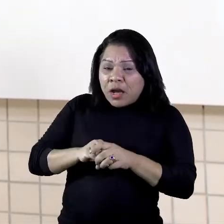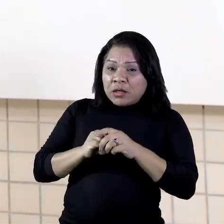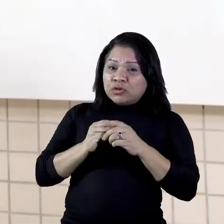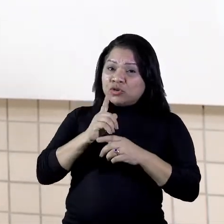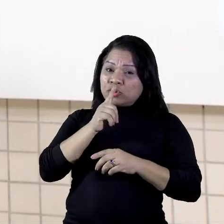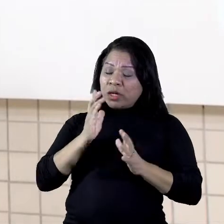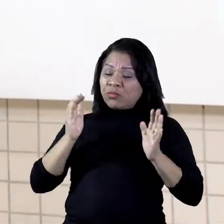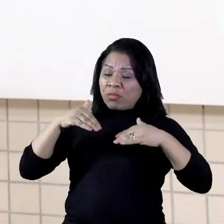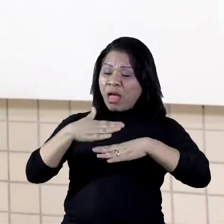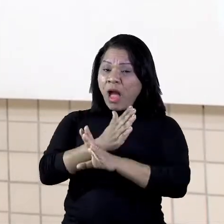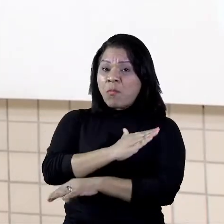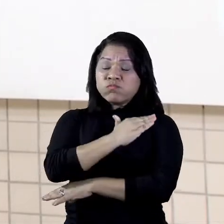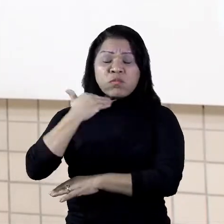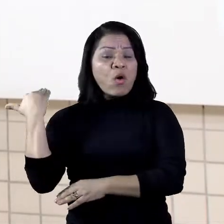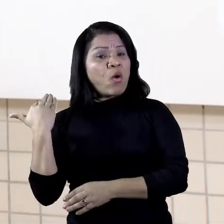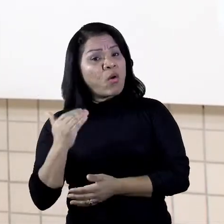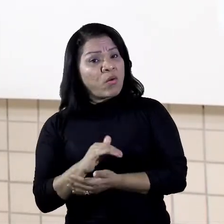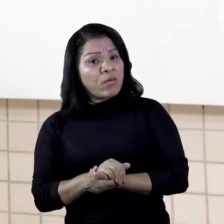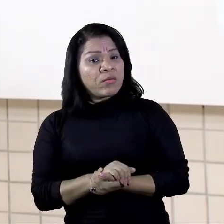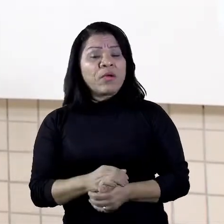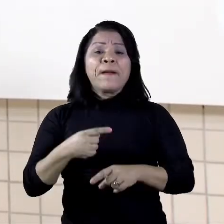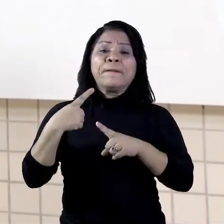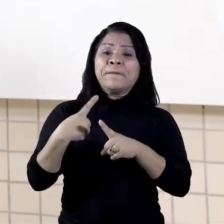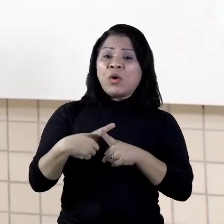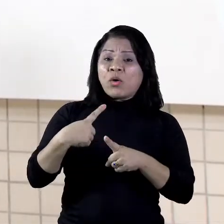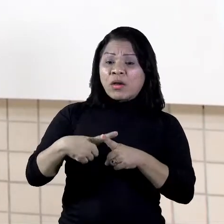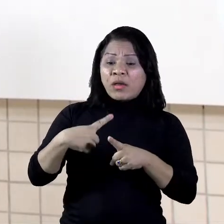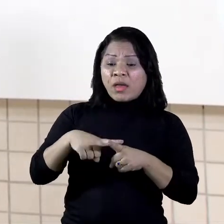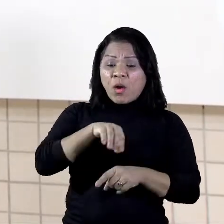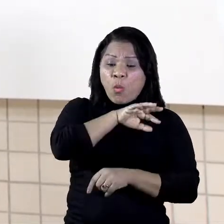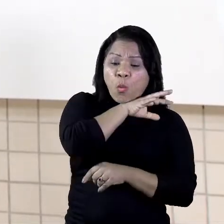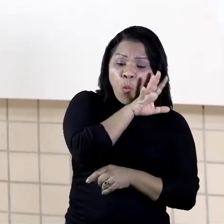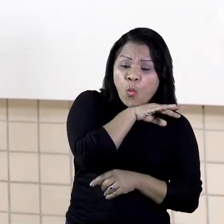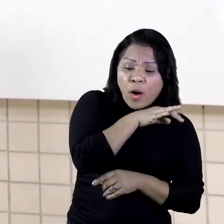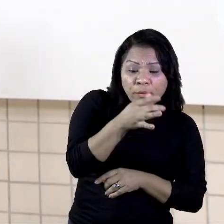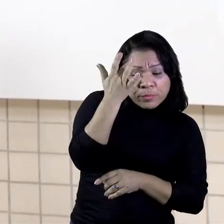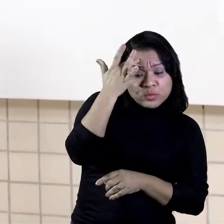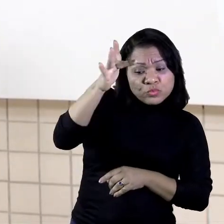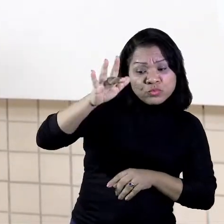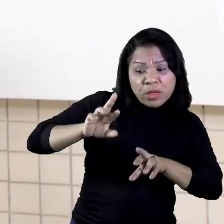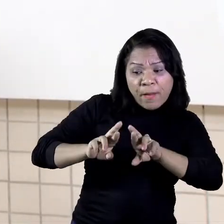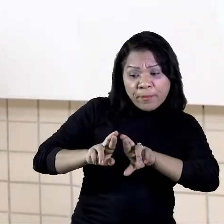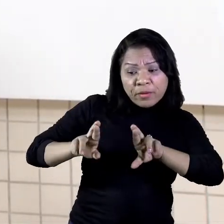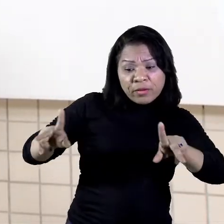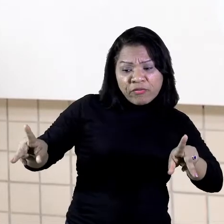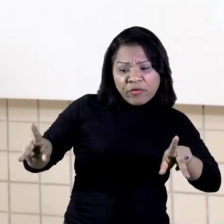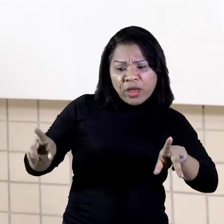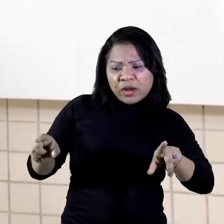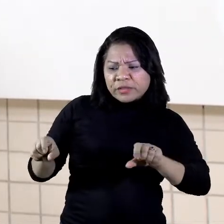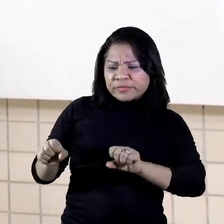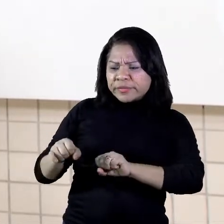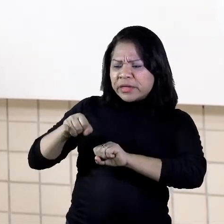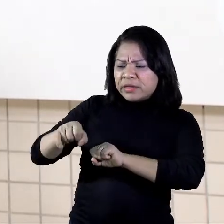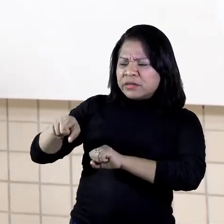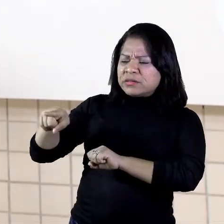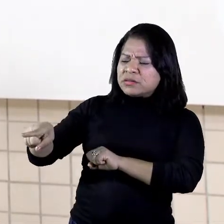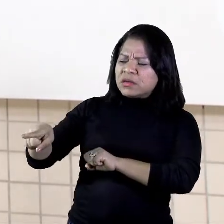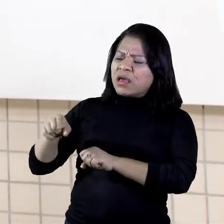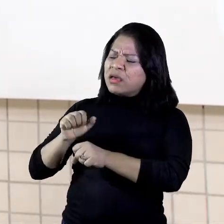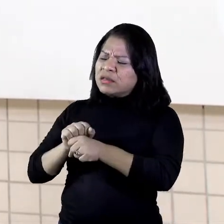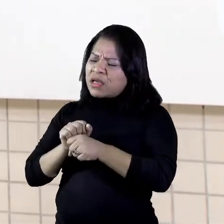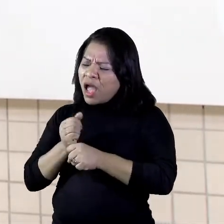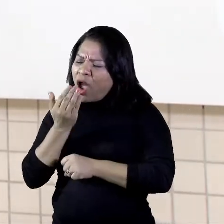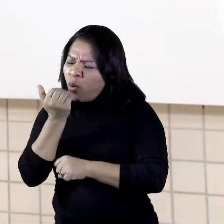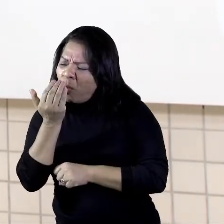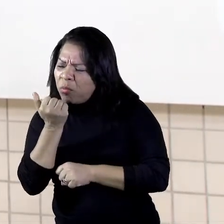Porque o animal, ele não sabe diferenciar um objeto que ele vê, se aquele objeto é um alimento ou